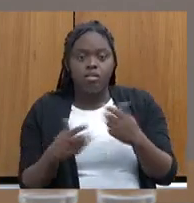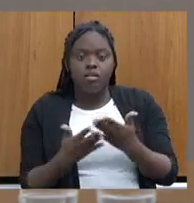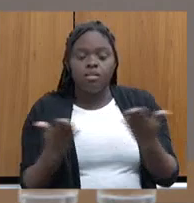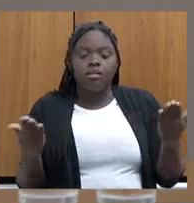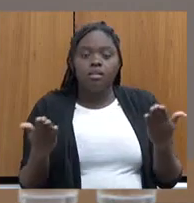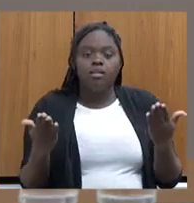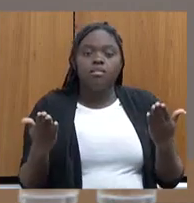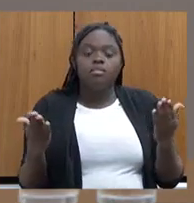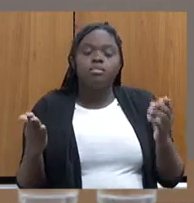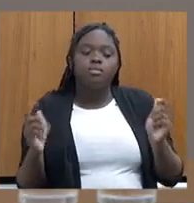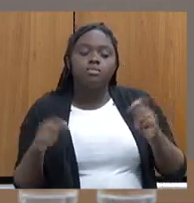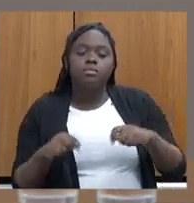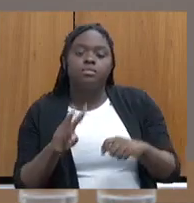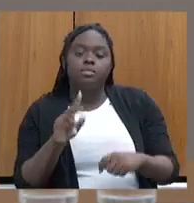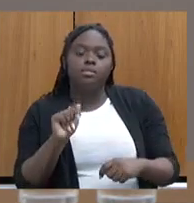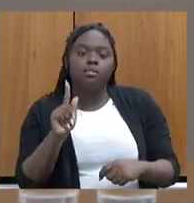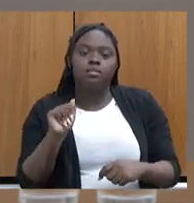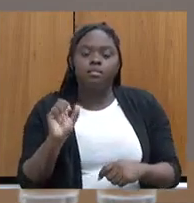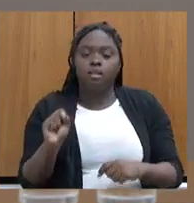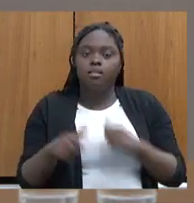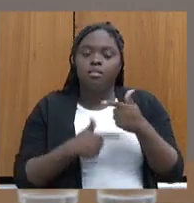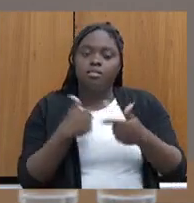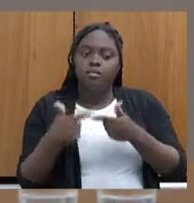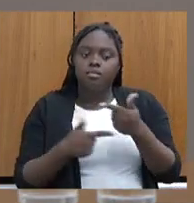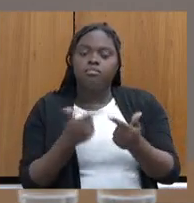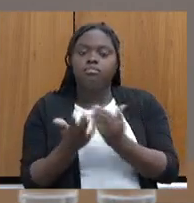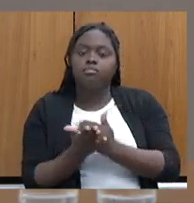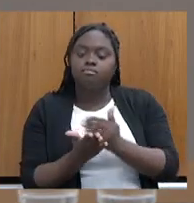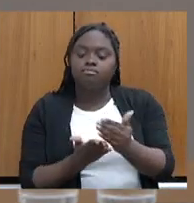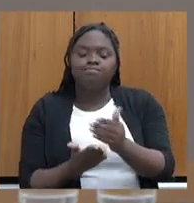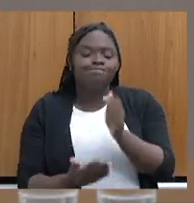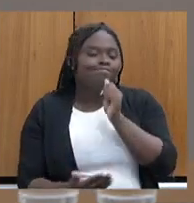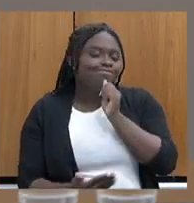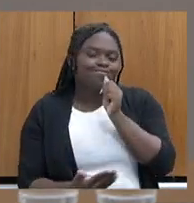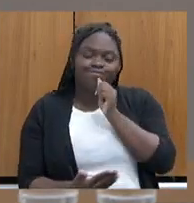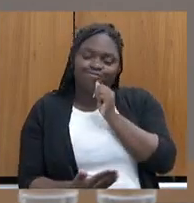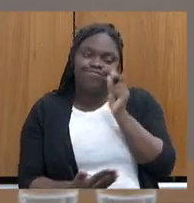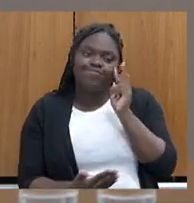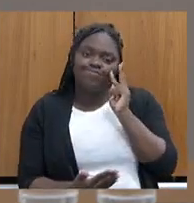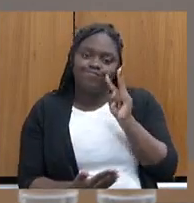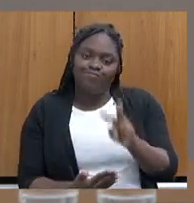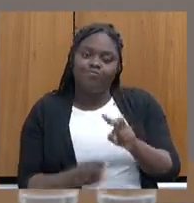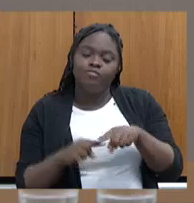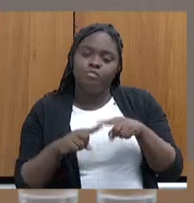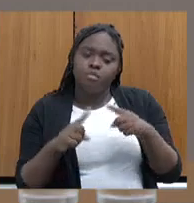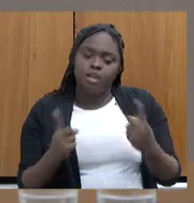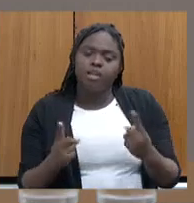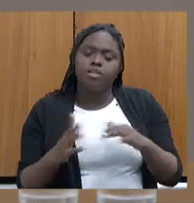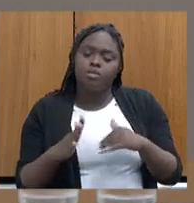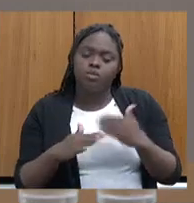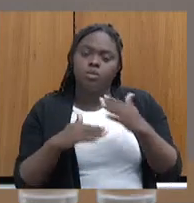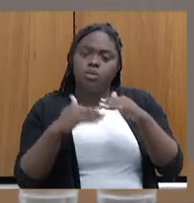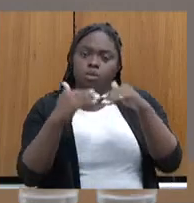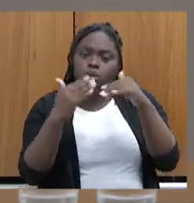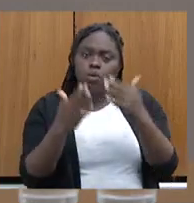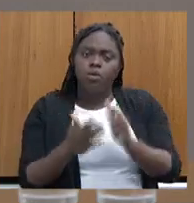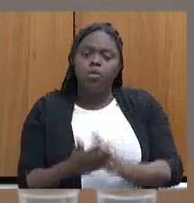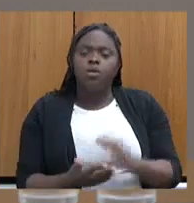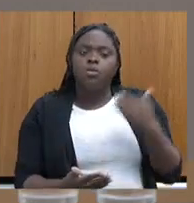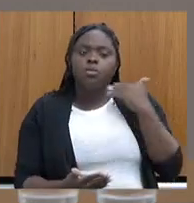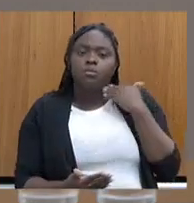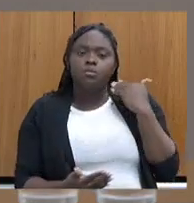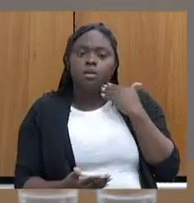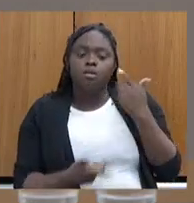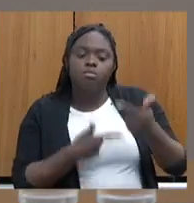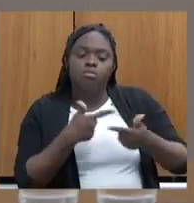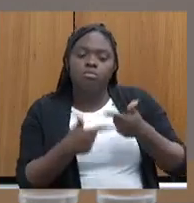acessar essas vagas de emprego. Isso inicialmente não estava previsto, mas nós vimos, com o decorrer do processo do banco de empregos,